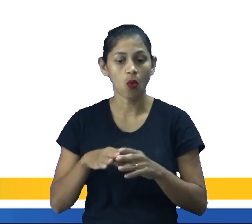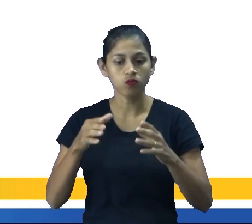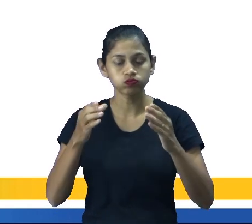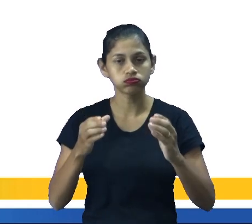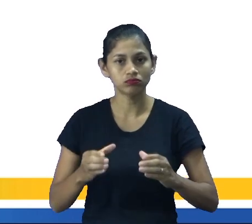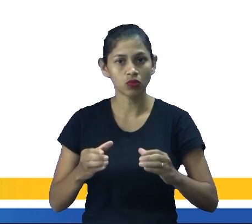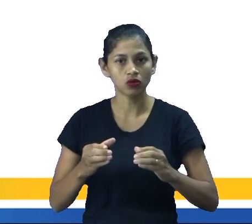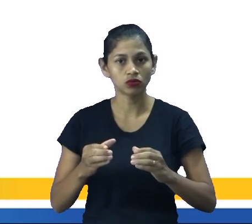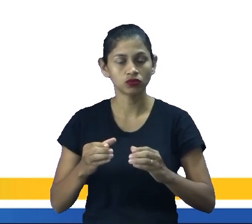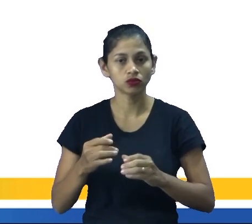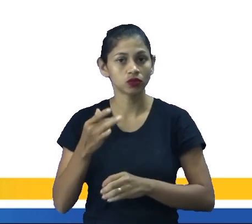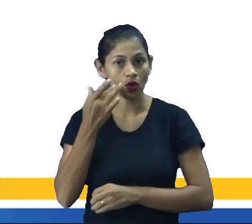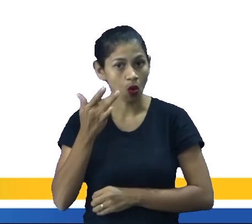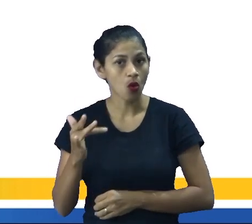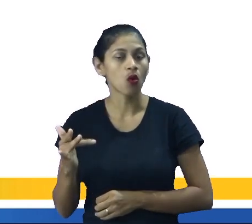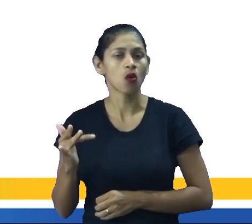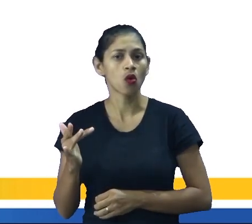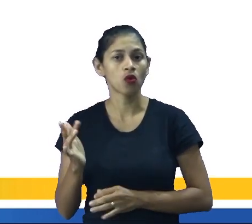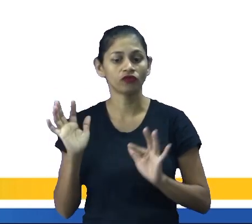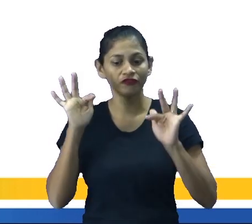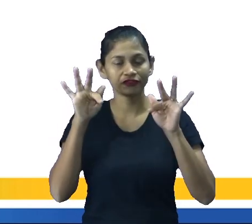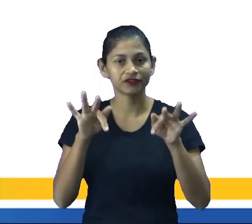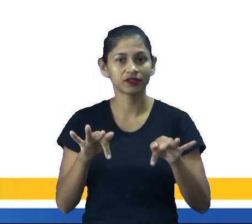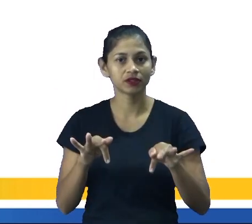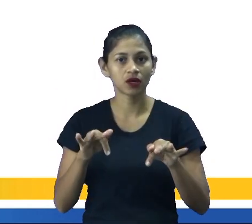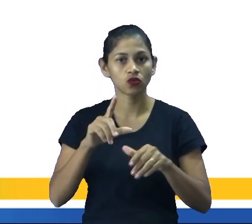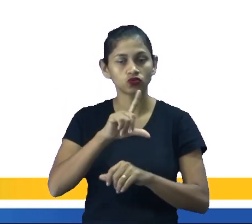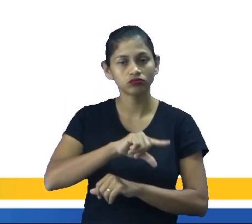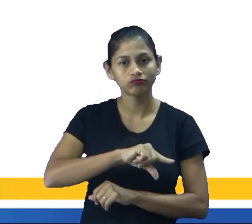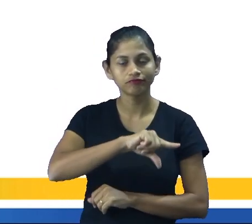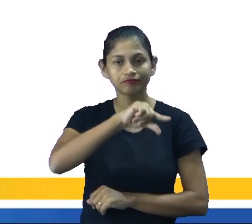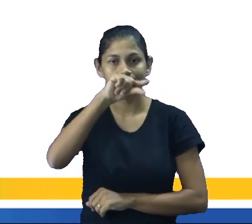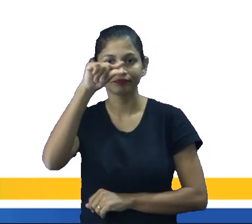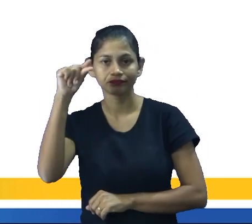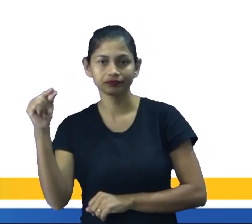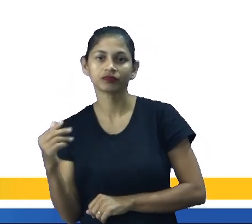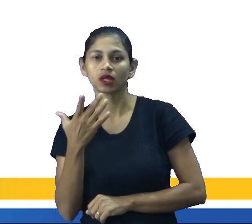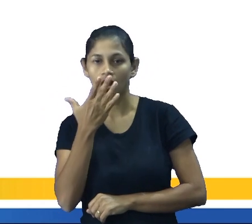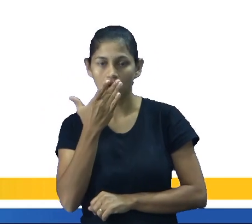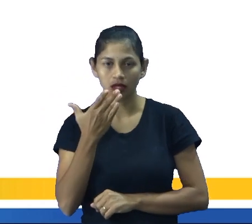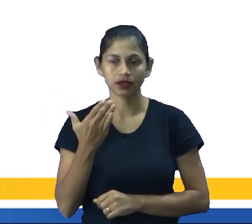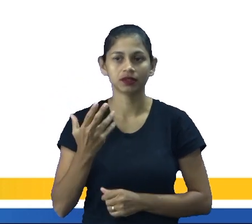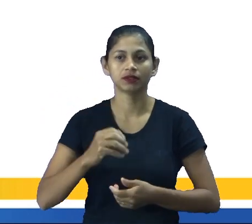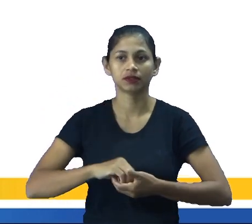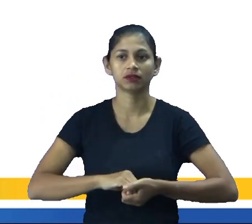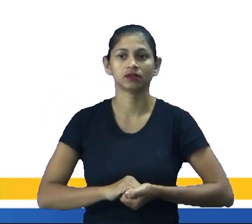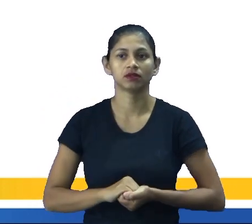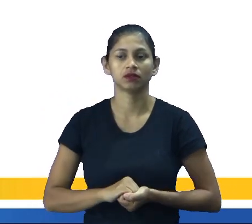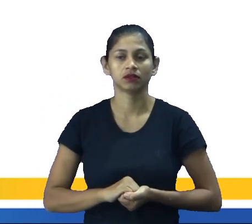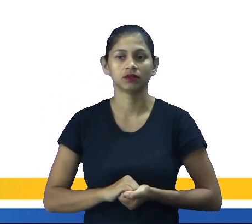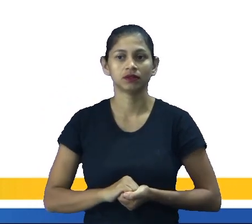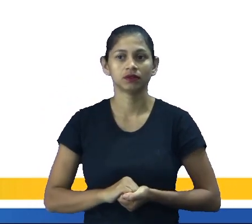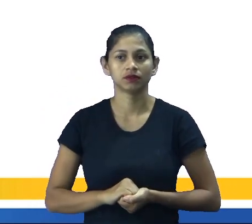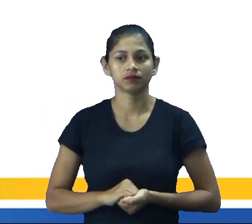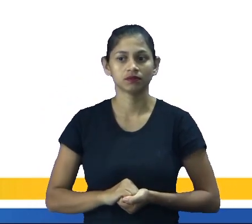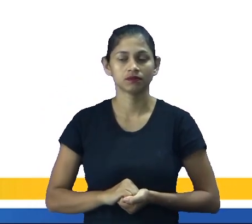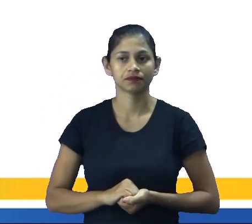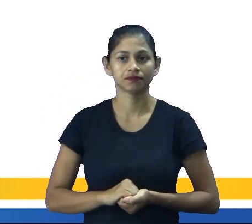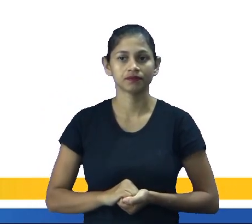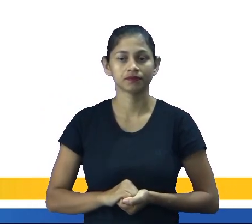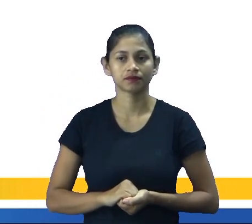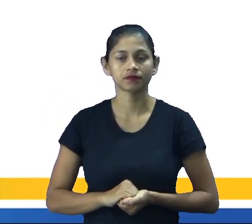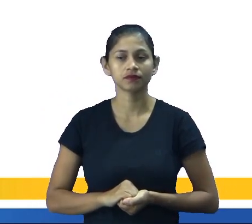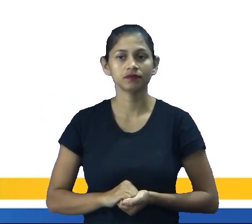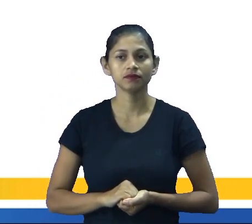eles têm de que existe um pote de ouro ao fundo do arco-íris. Então, essa aí é a comemoração de